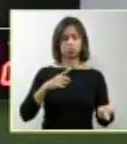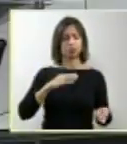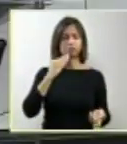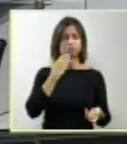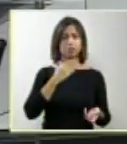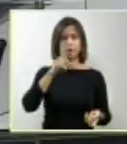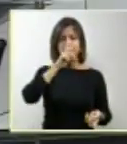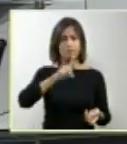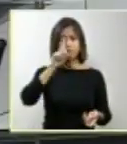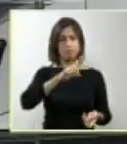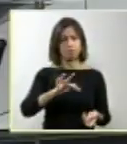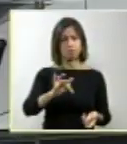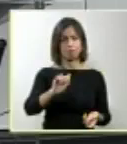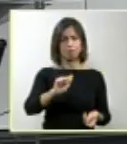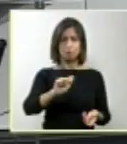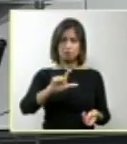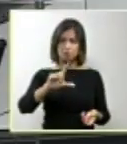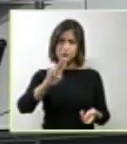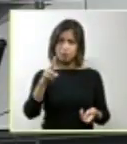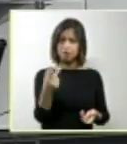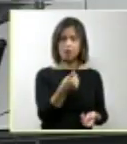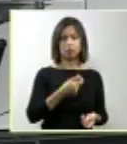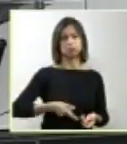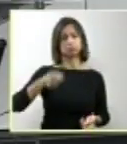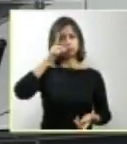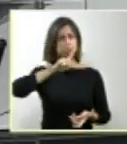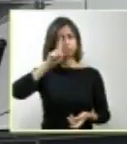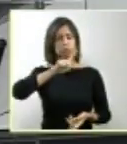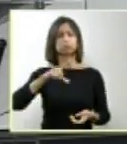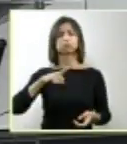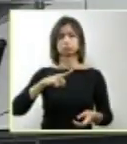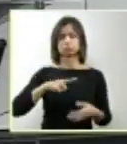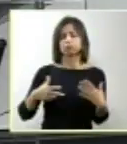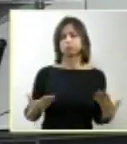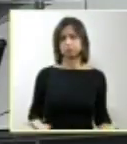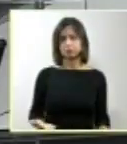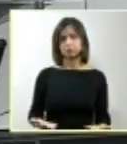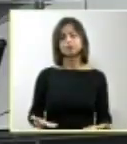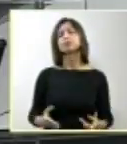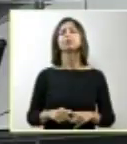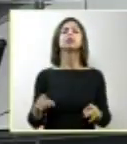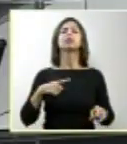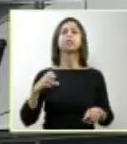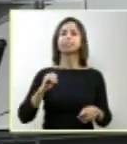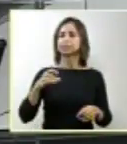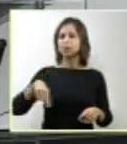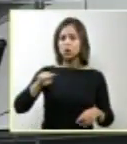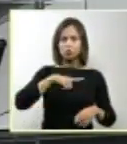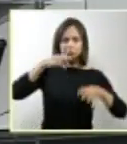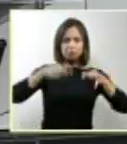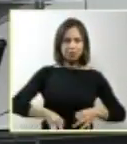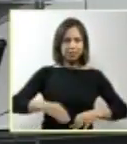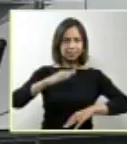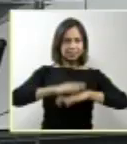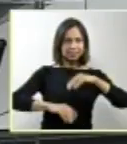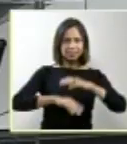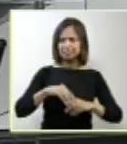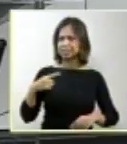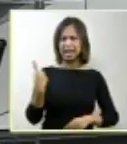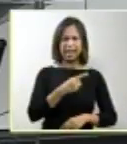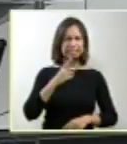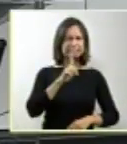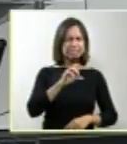nós o é perfeito. Então, ter uma instituição humana que se julgasse perfeita e isenta de erro, seria considerá-la não humana. Então,